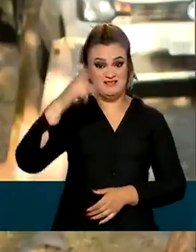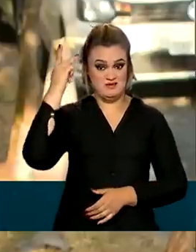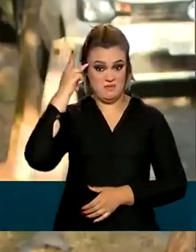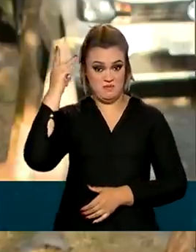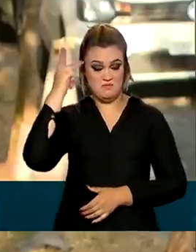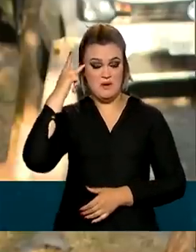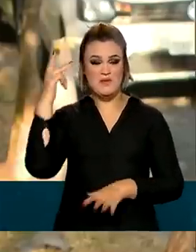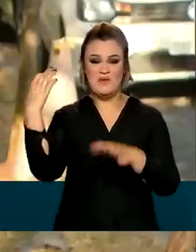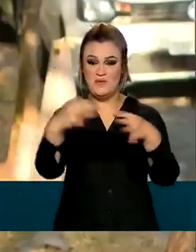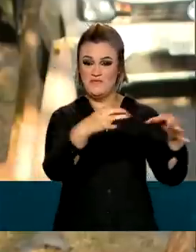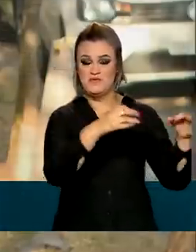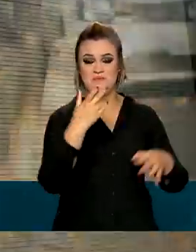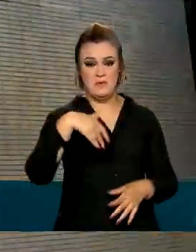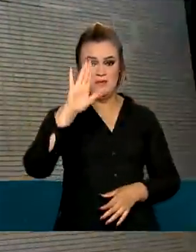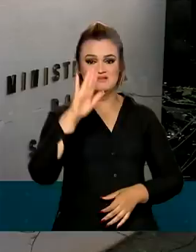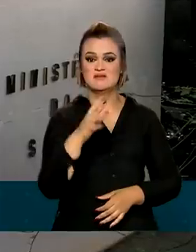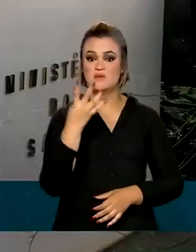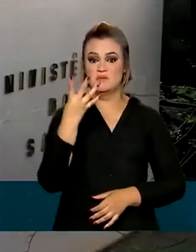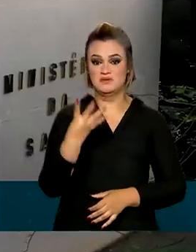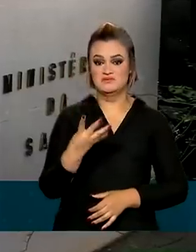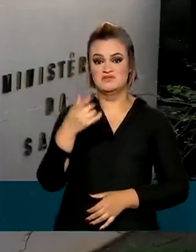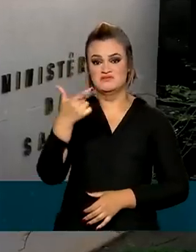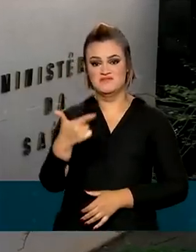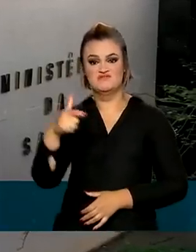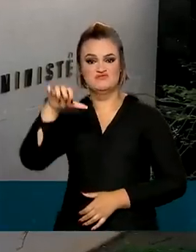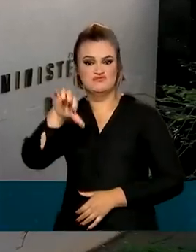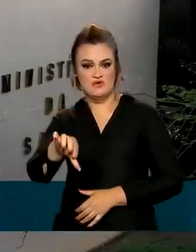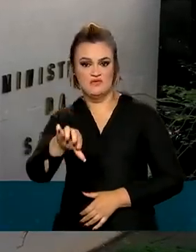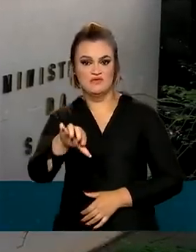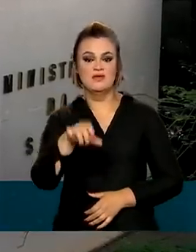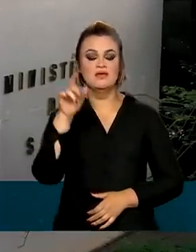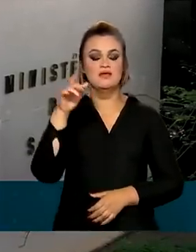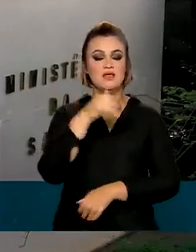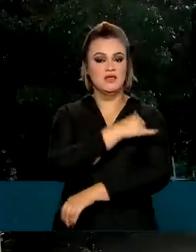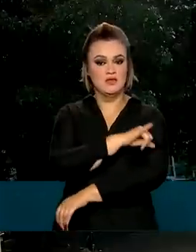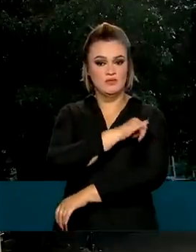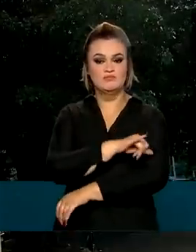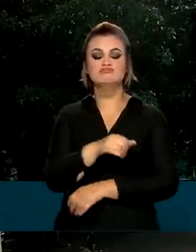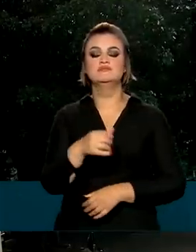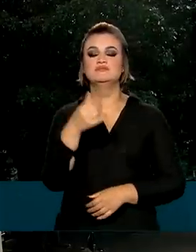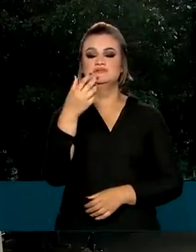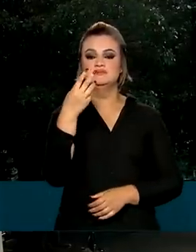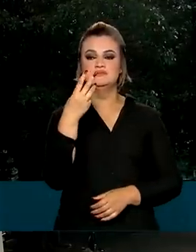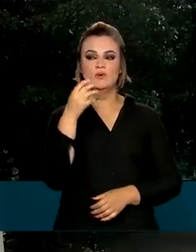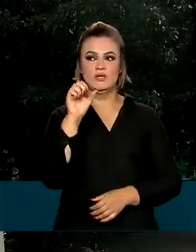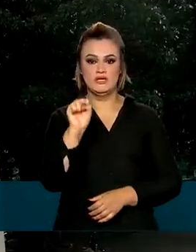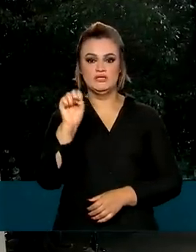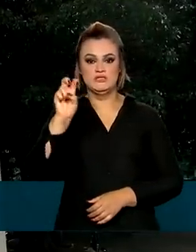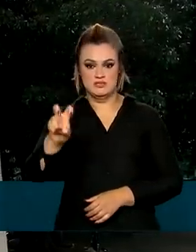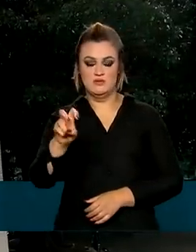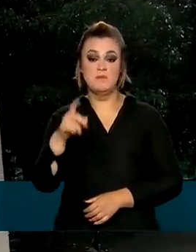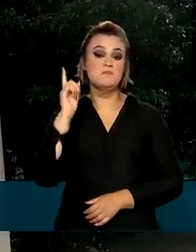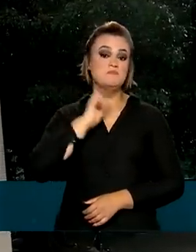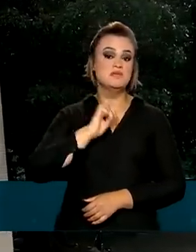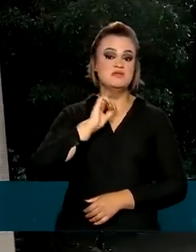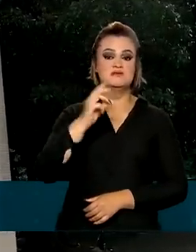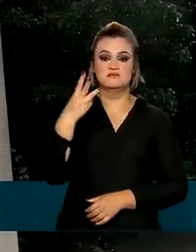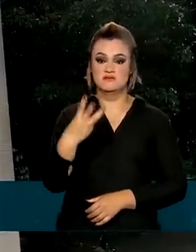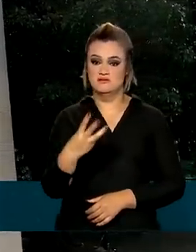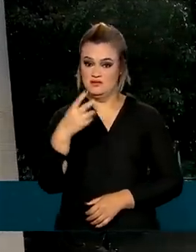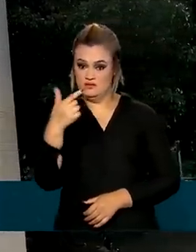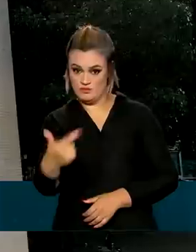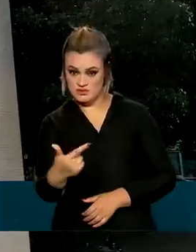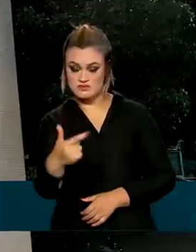maior número de casos até agora. São 429, seguido do Rio de Janeiro, com 85 casos. Minas Gerais tem 32